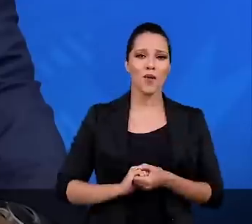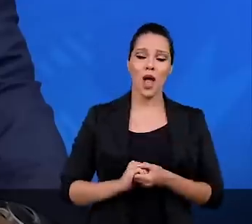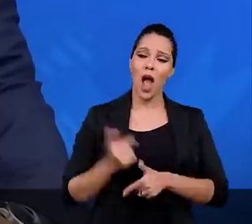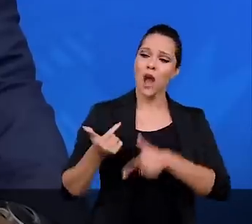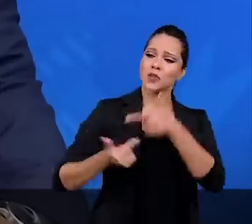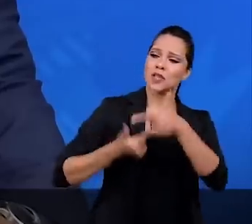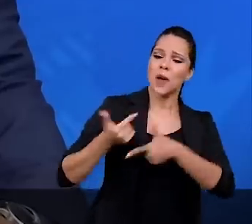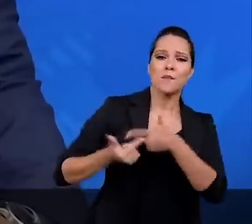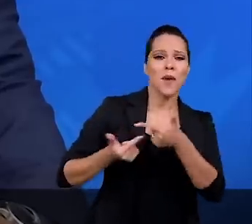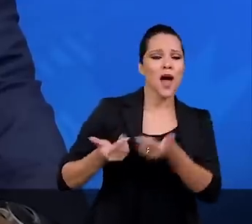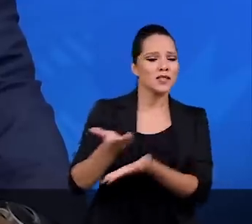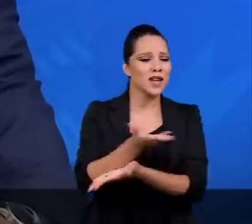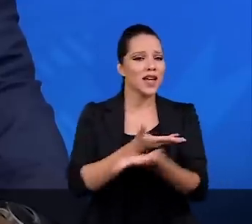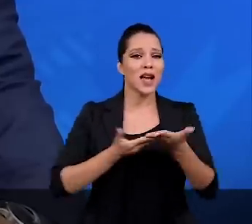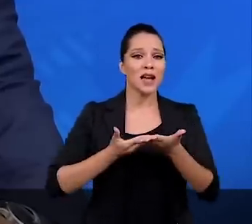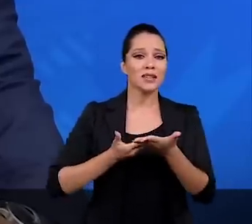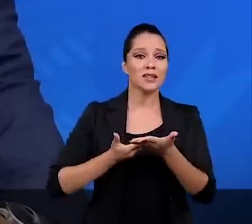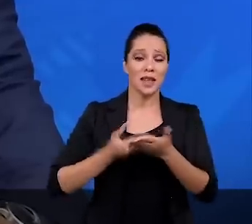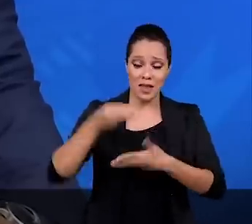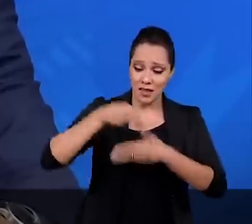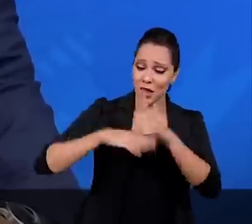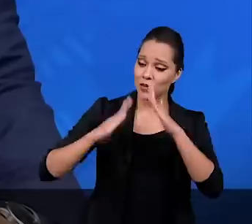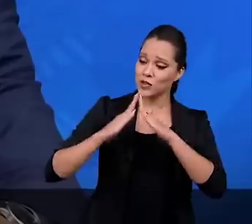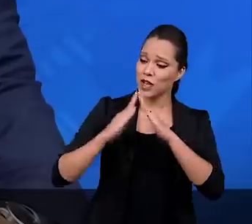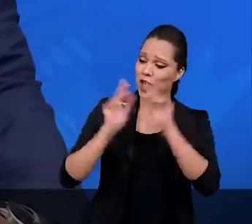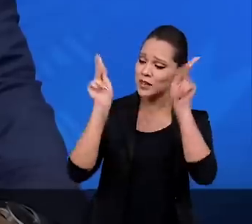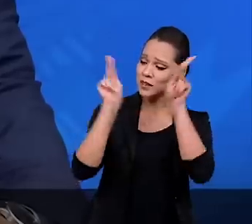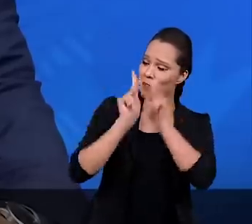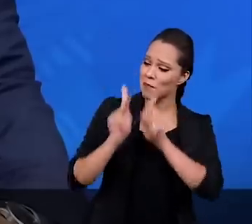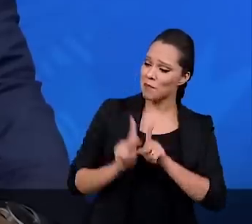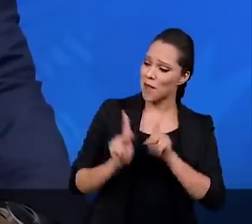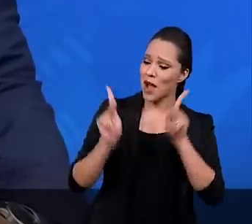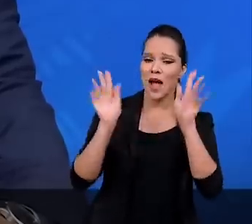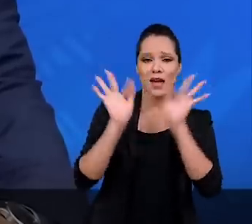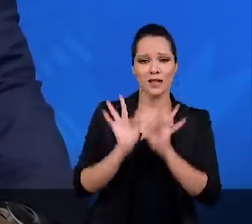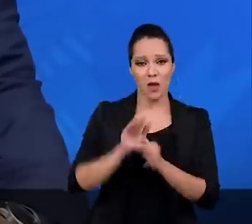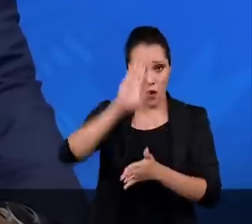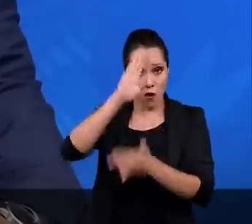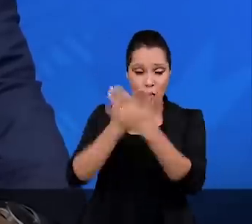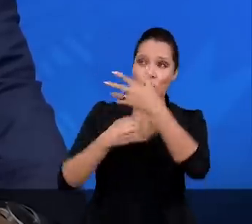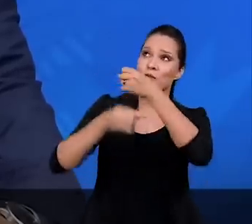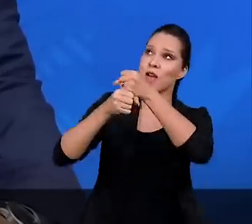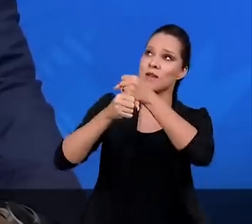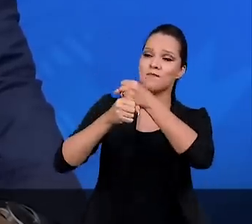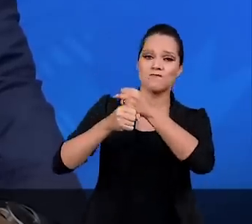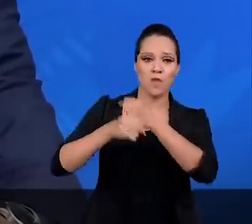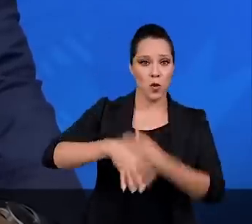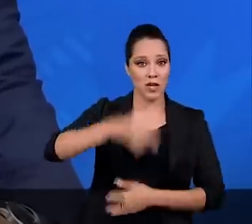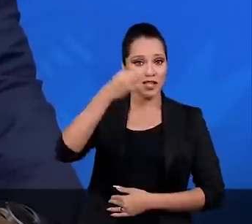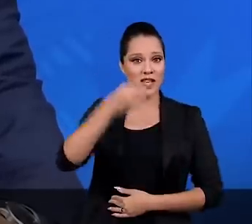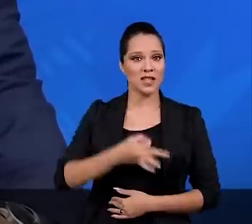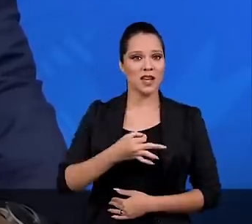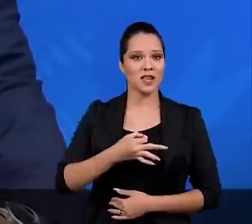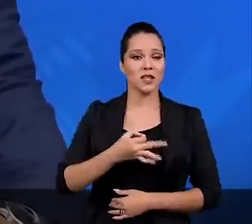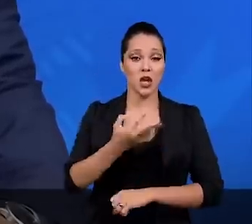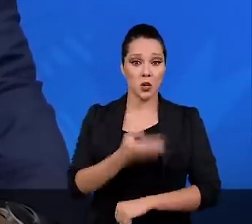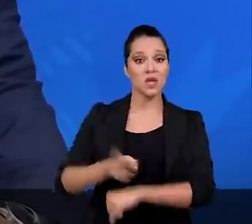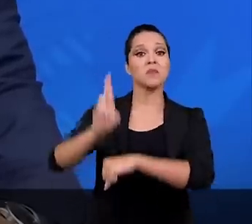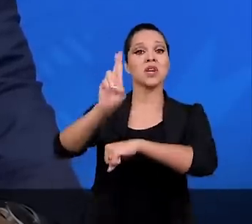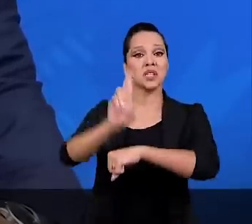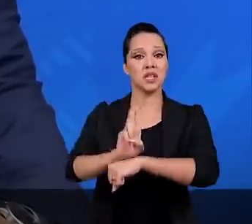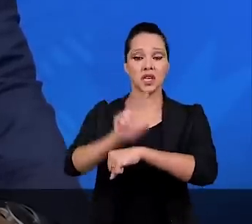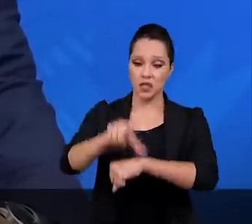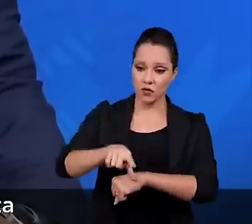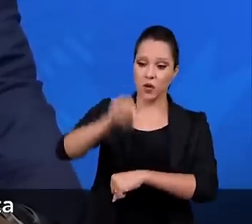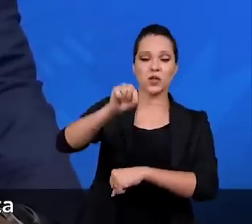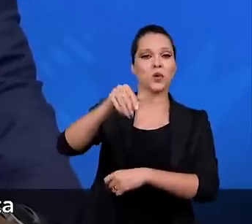afazeres e ao conserto de nossos lares, com fé e com a certeza de que nossos representantes